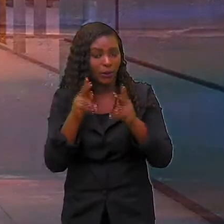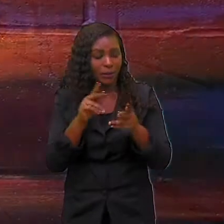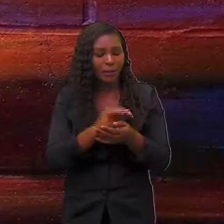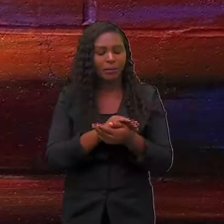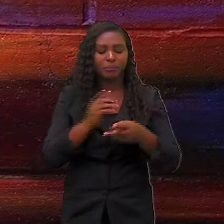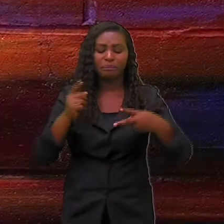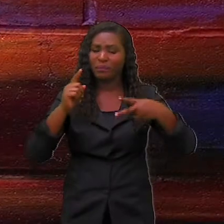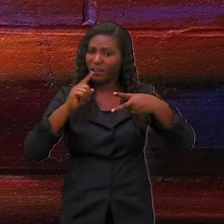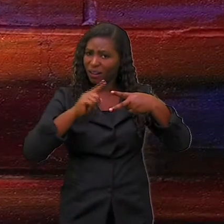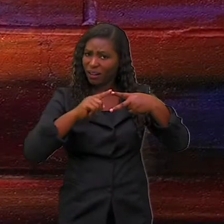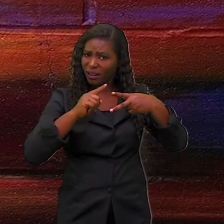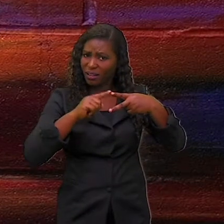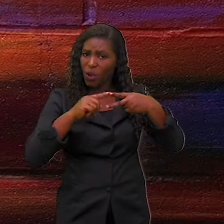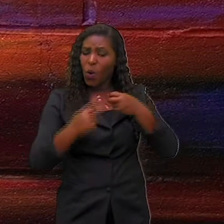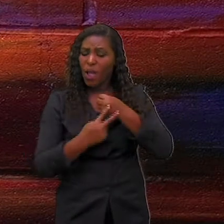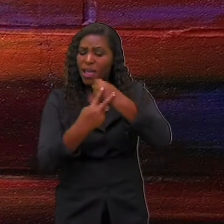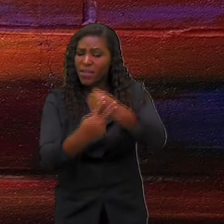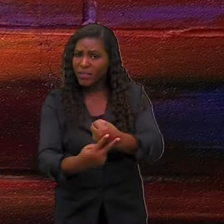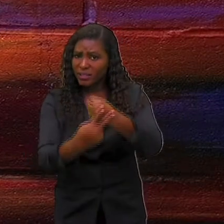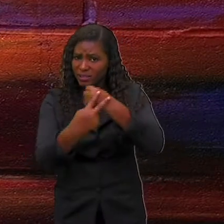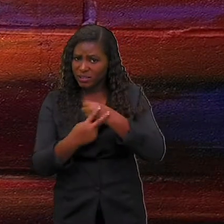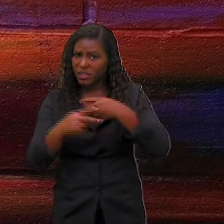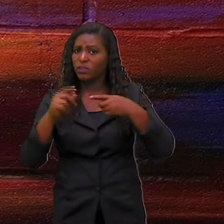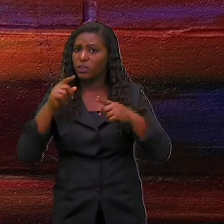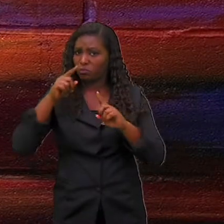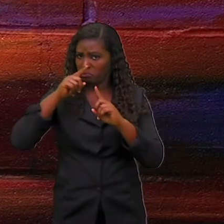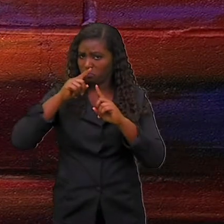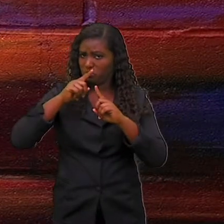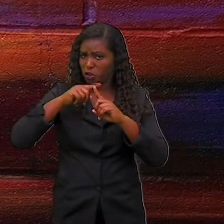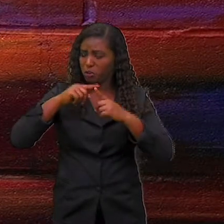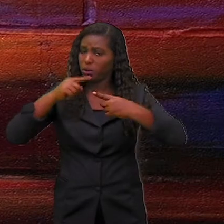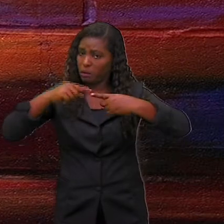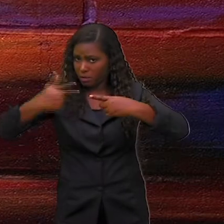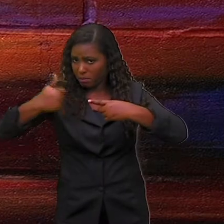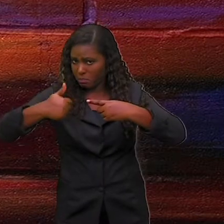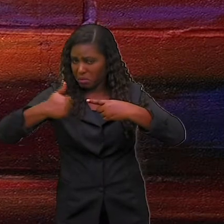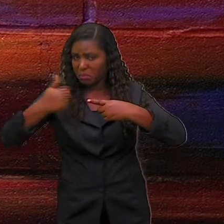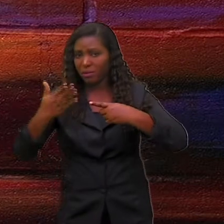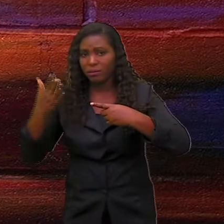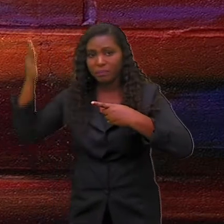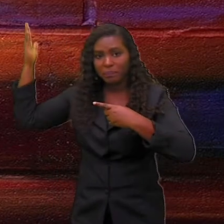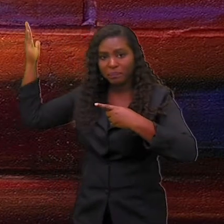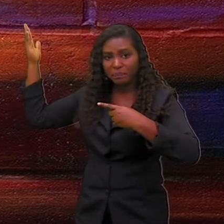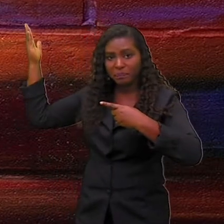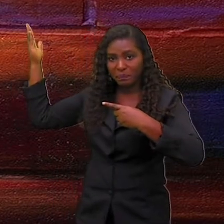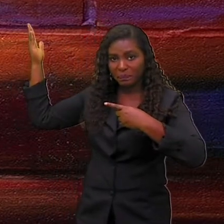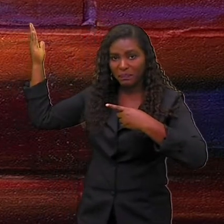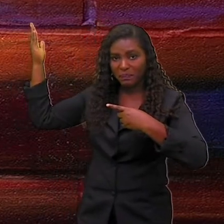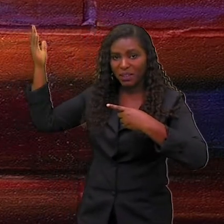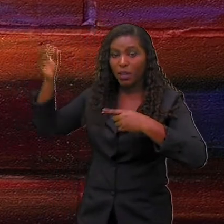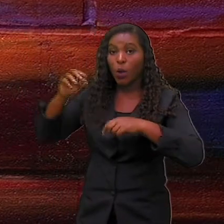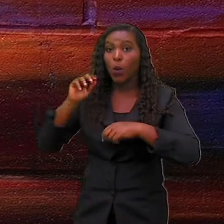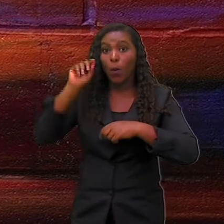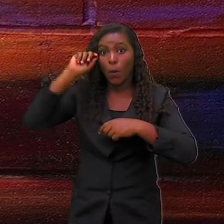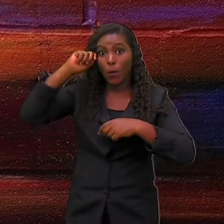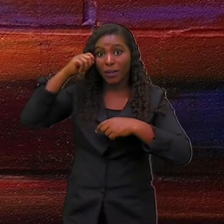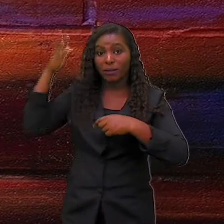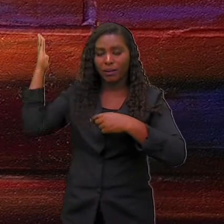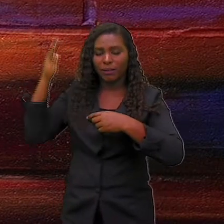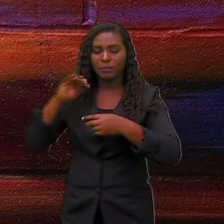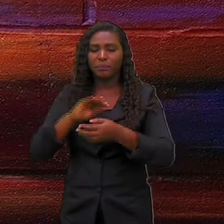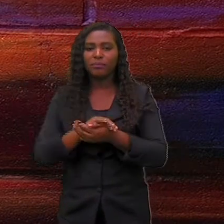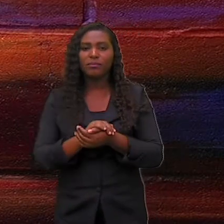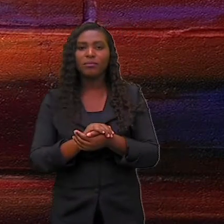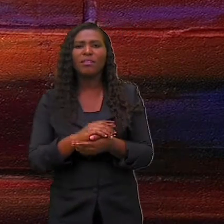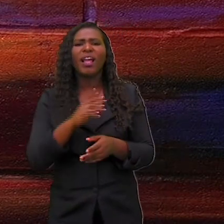recíproca é quando dois, presta atenção, ou mais sujeitos, praticam